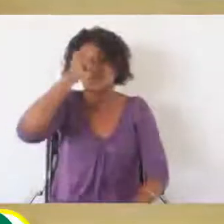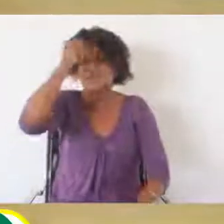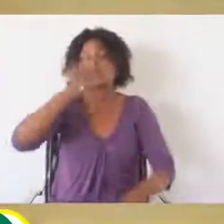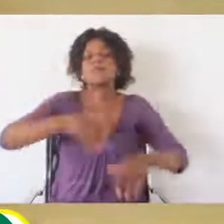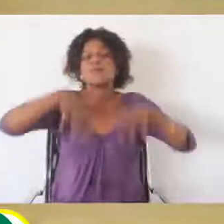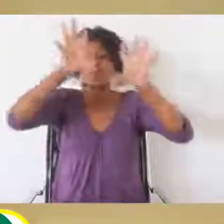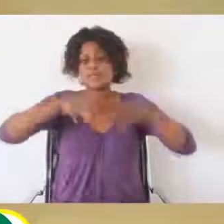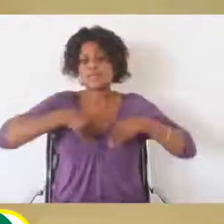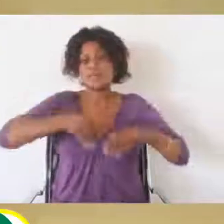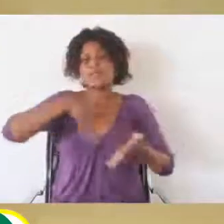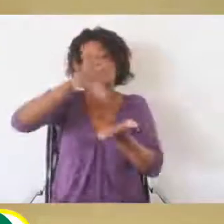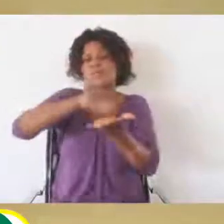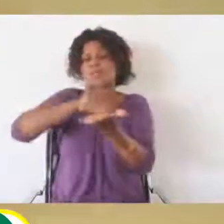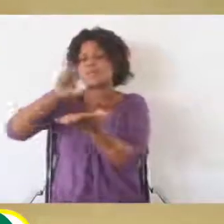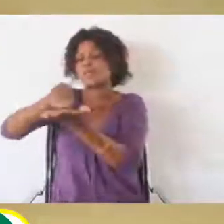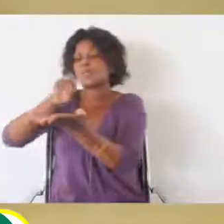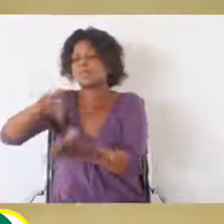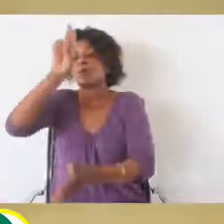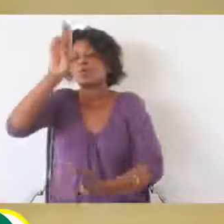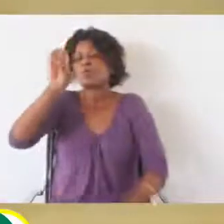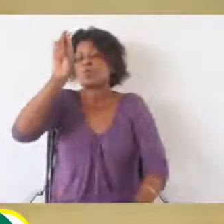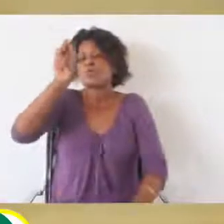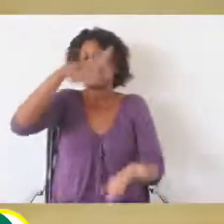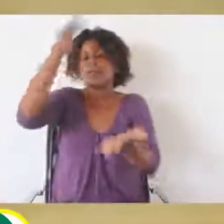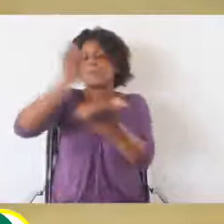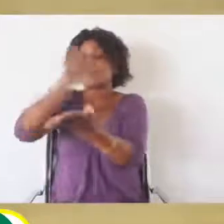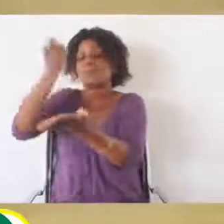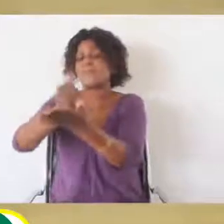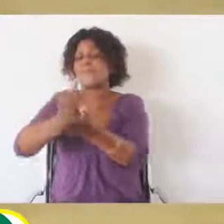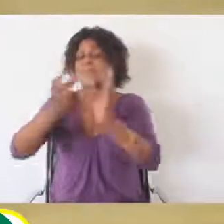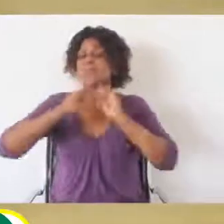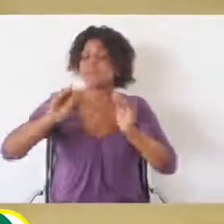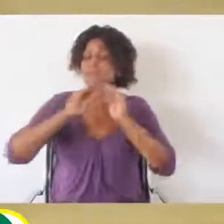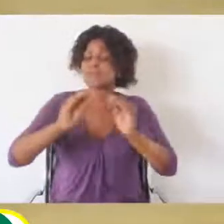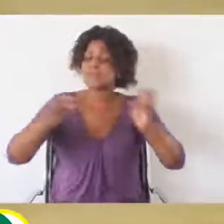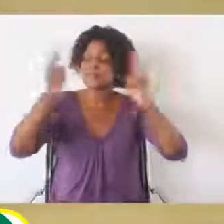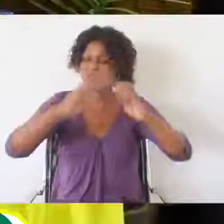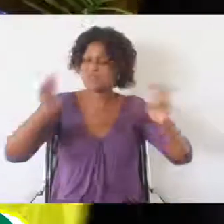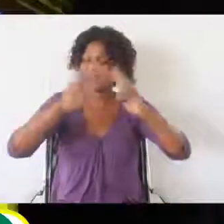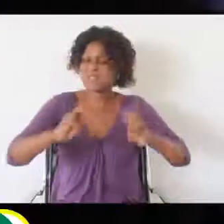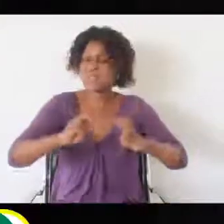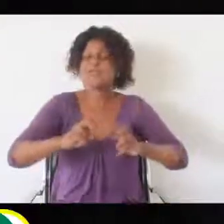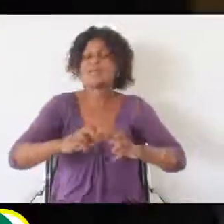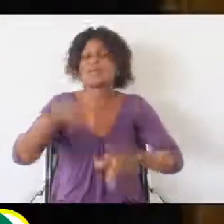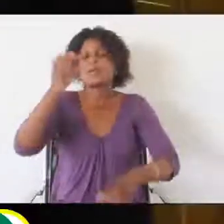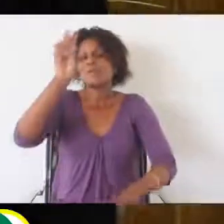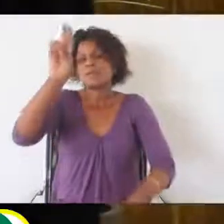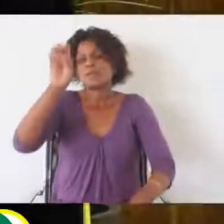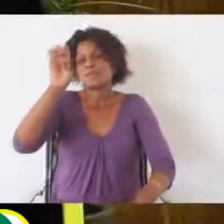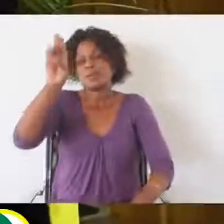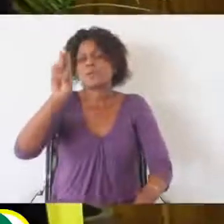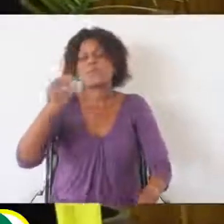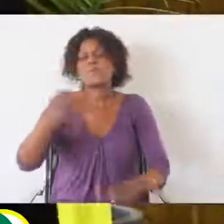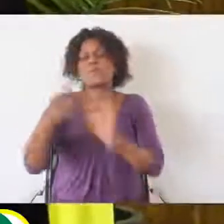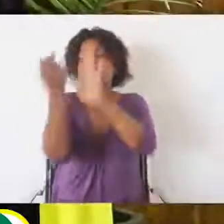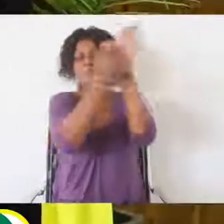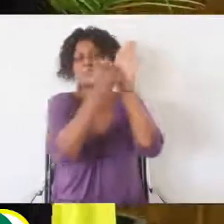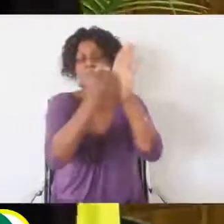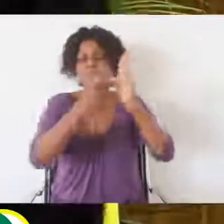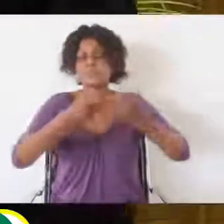resultados que a UEM tem estado a alcançar ao nível de ensino, investigação e extensão universitária refletem o compromisso com o seu